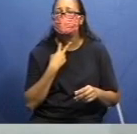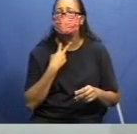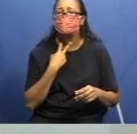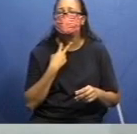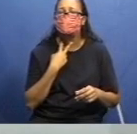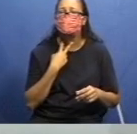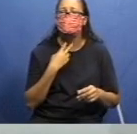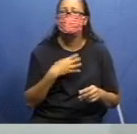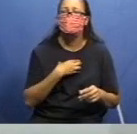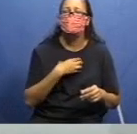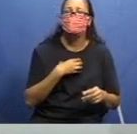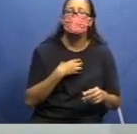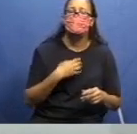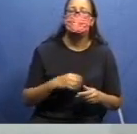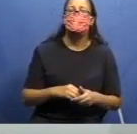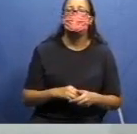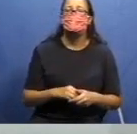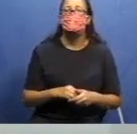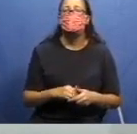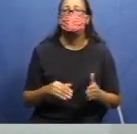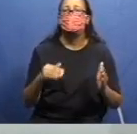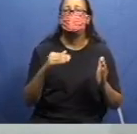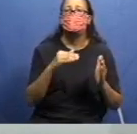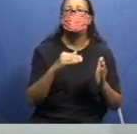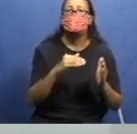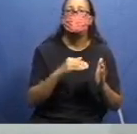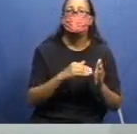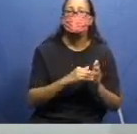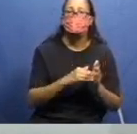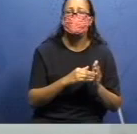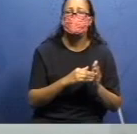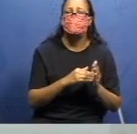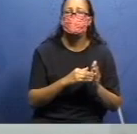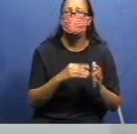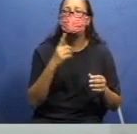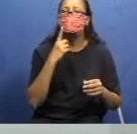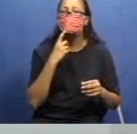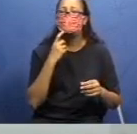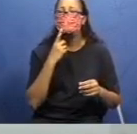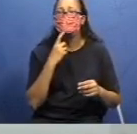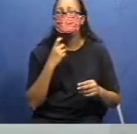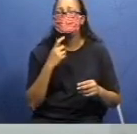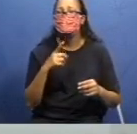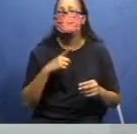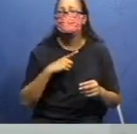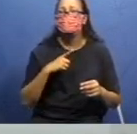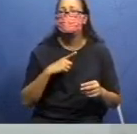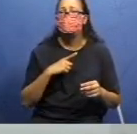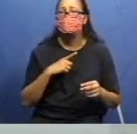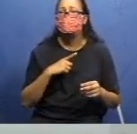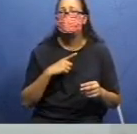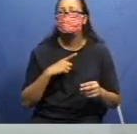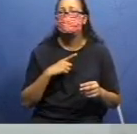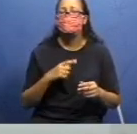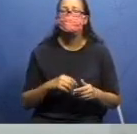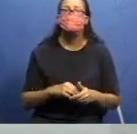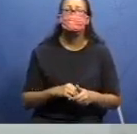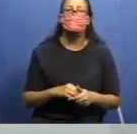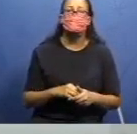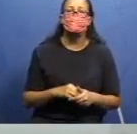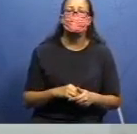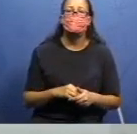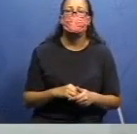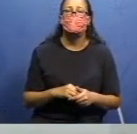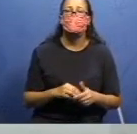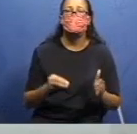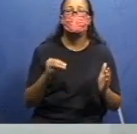amarelinha. Coloco na de cá. E, por último, a vermelhinha, que já tem uma aqui nessa coluna, já tem uma outra nessa coluna. Eu